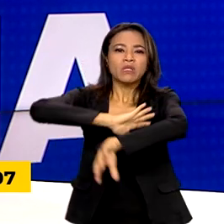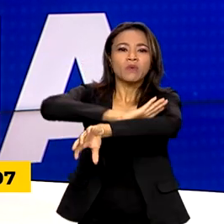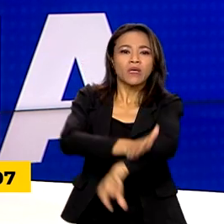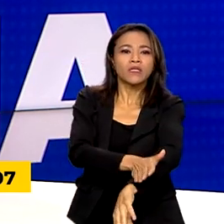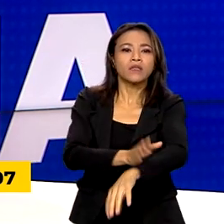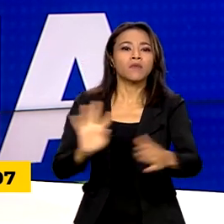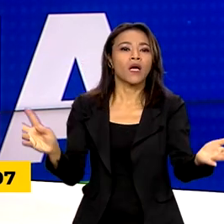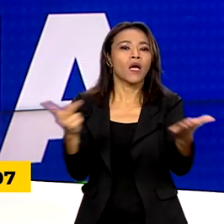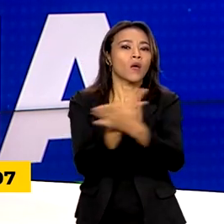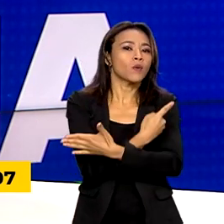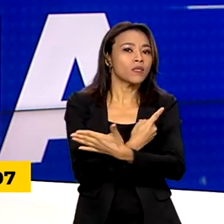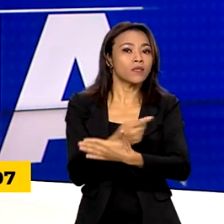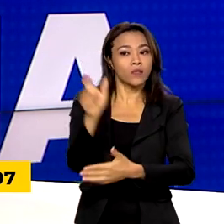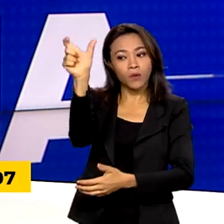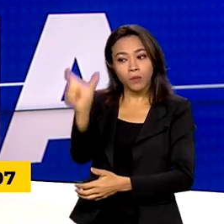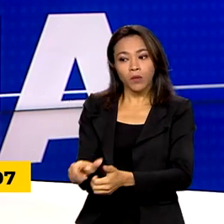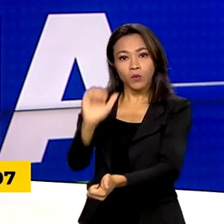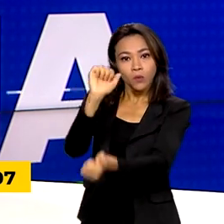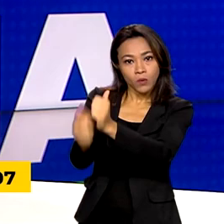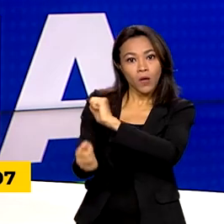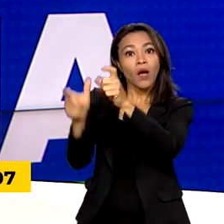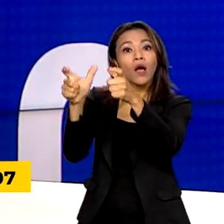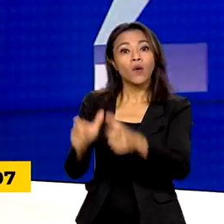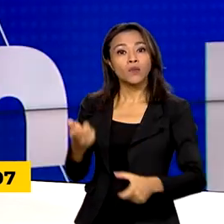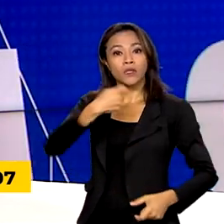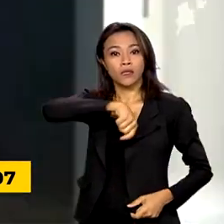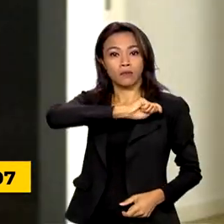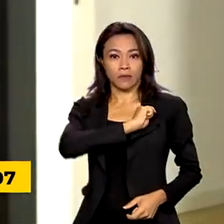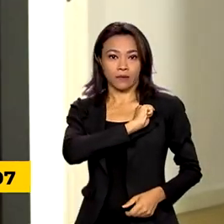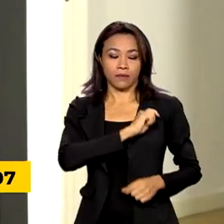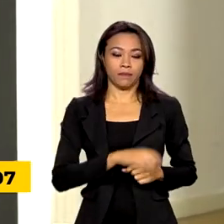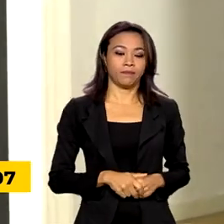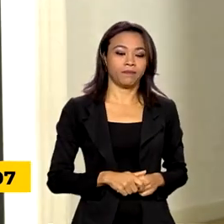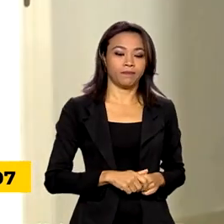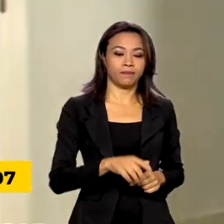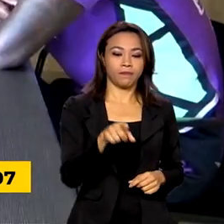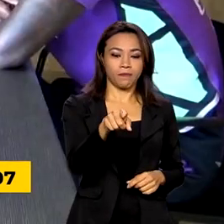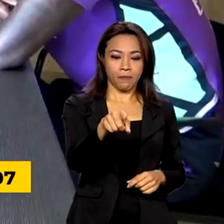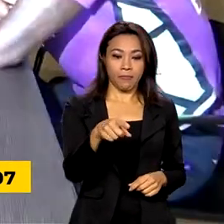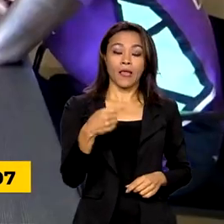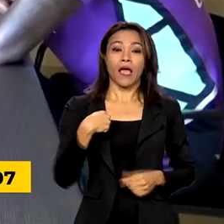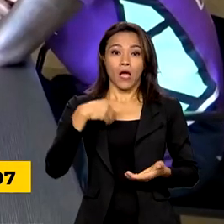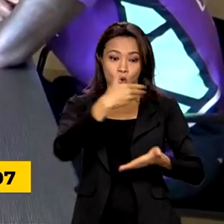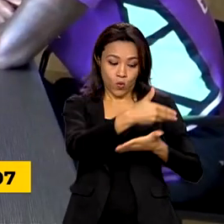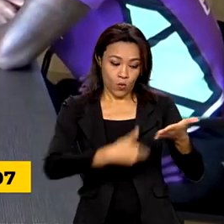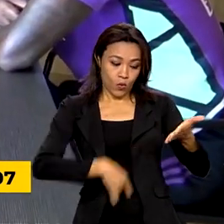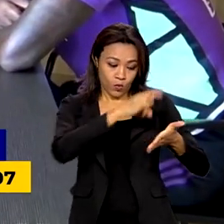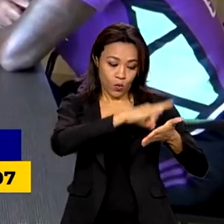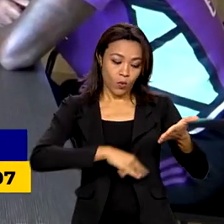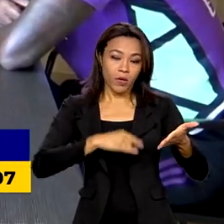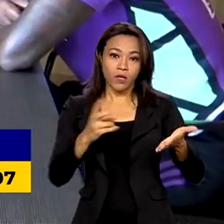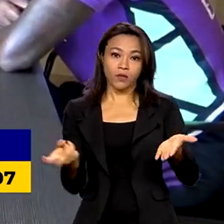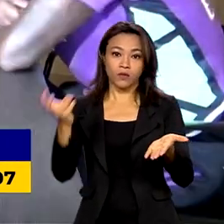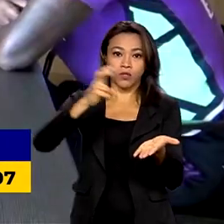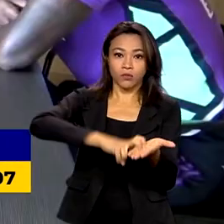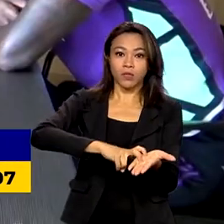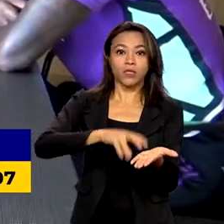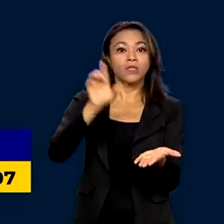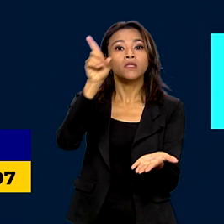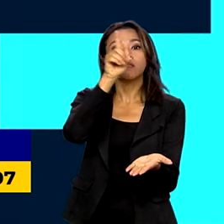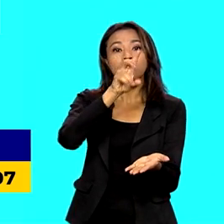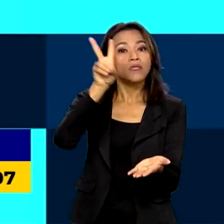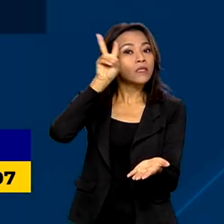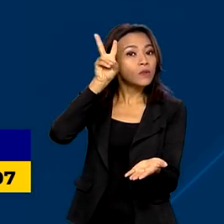Espanha e cobra providências dos espanhóis. A nota foi publicada na manhã desta segunda-feira.